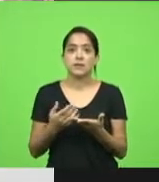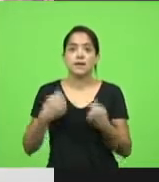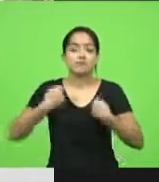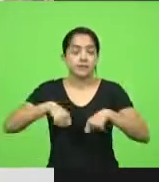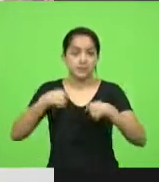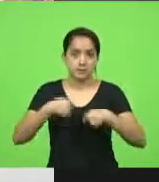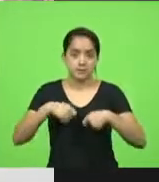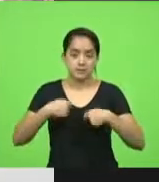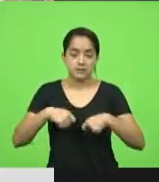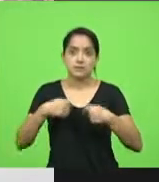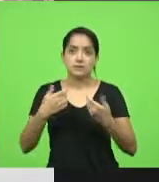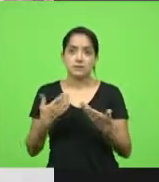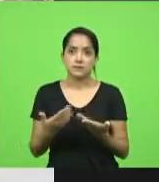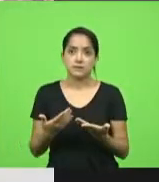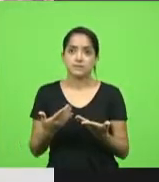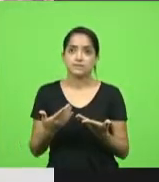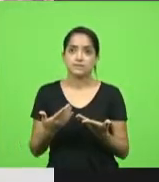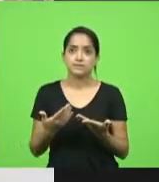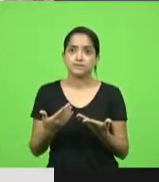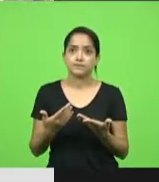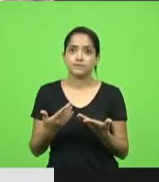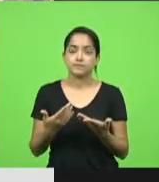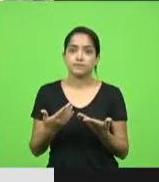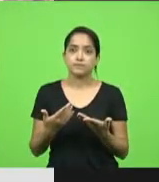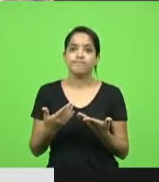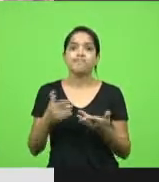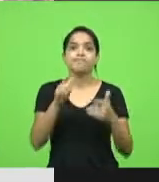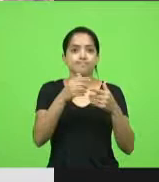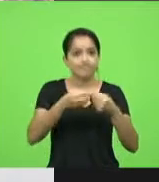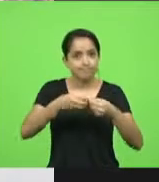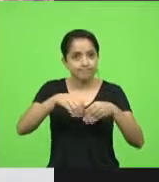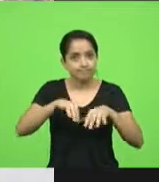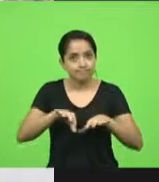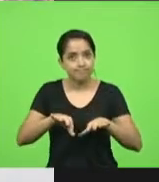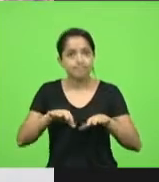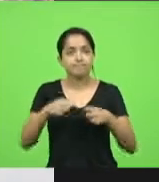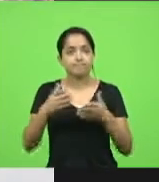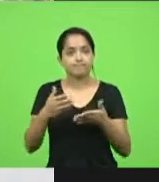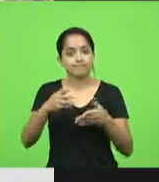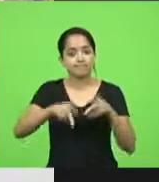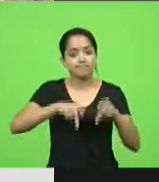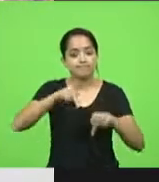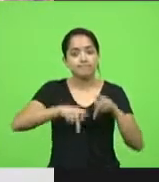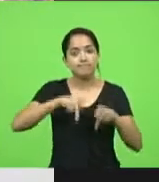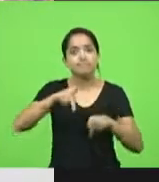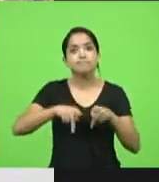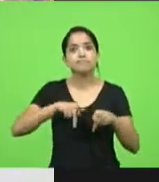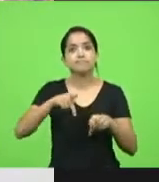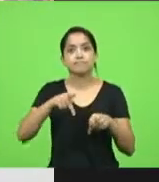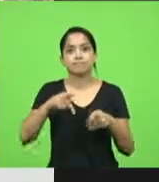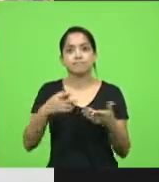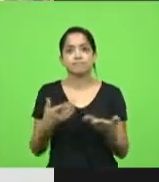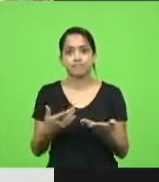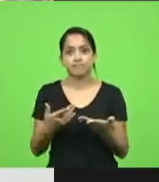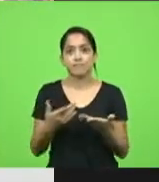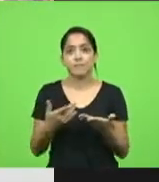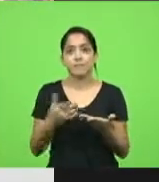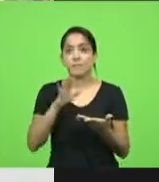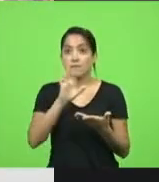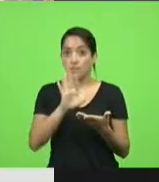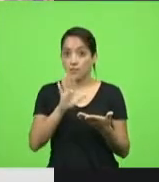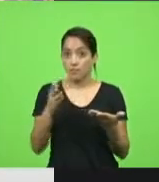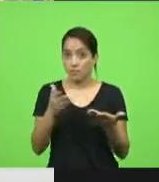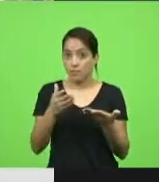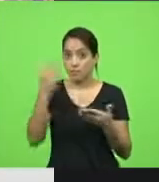e qualquer coisa que venha realmente prejudicar o alívio da população catarinense brasileira. Agora, está mais